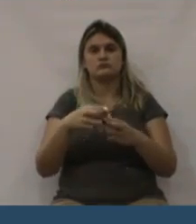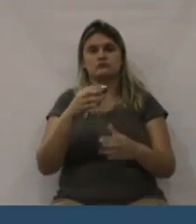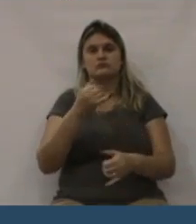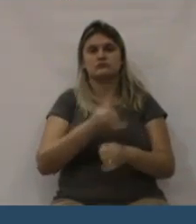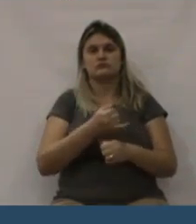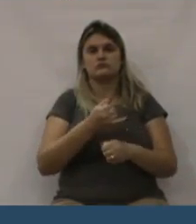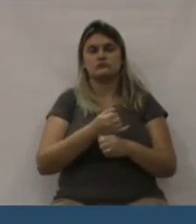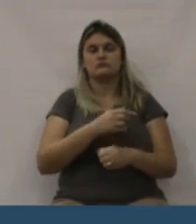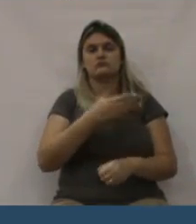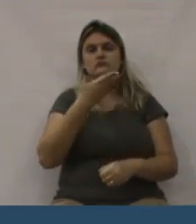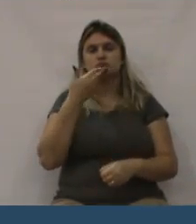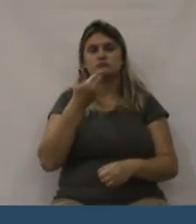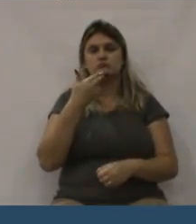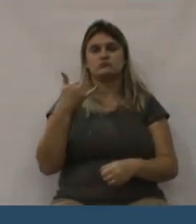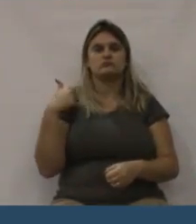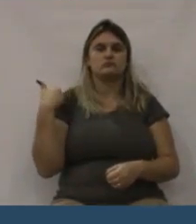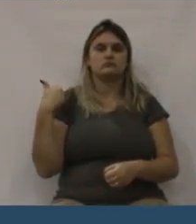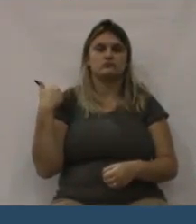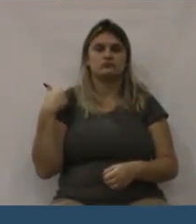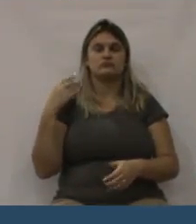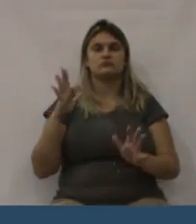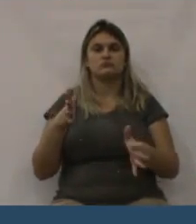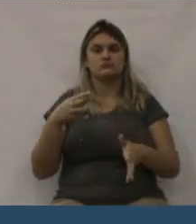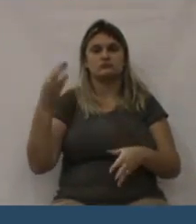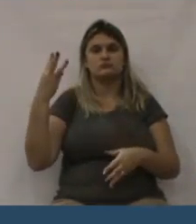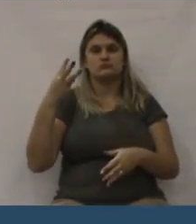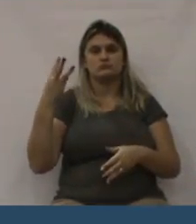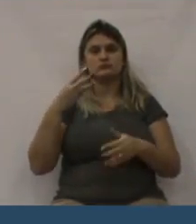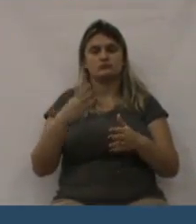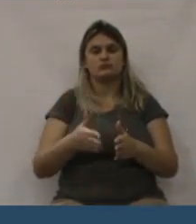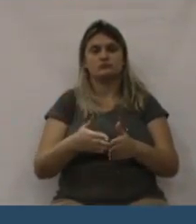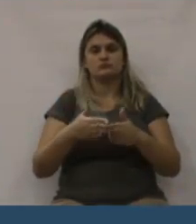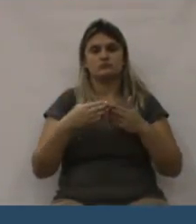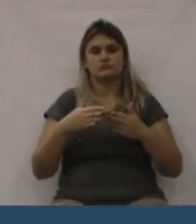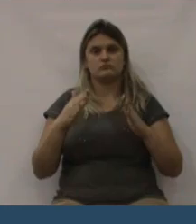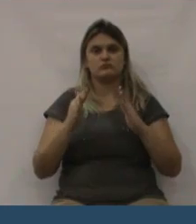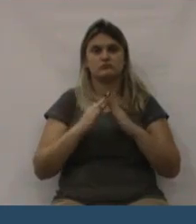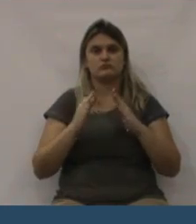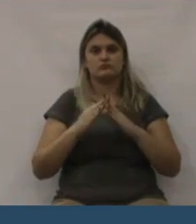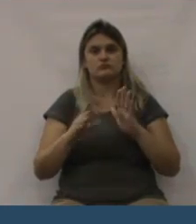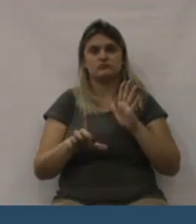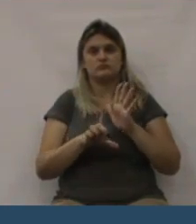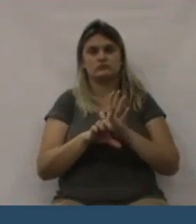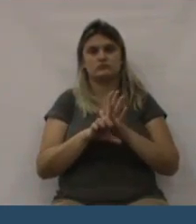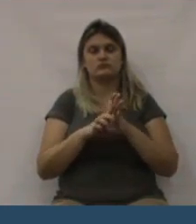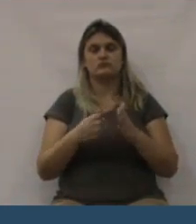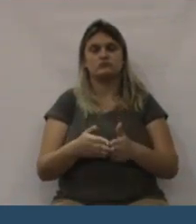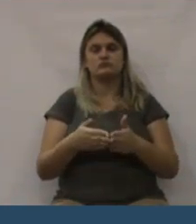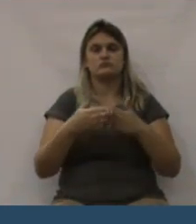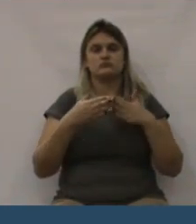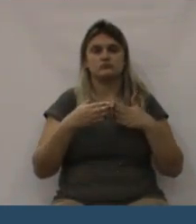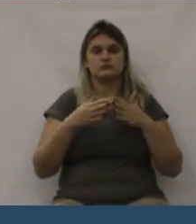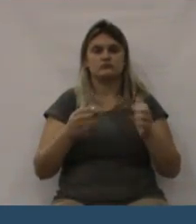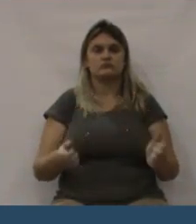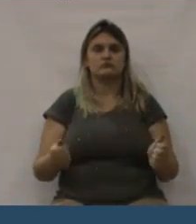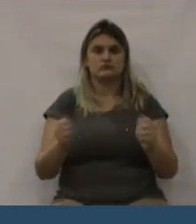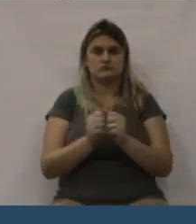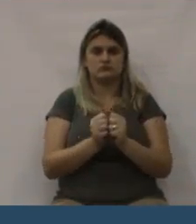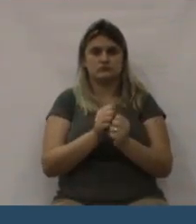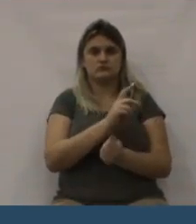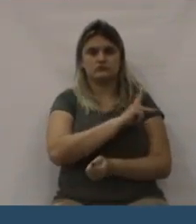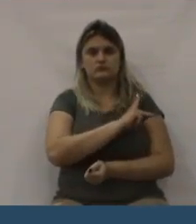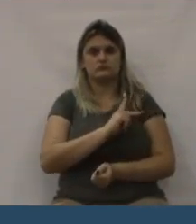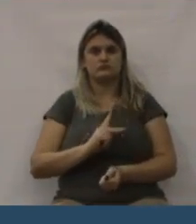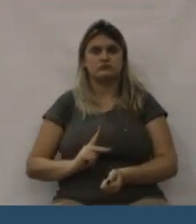nesse mandato, agora do prefeito, está sendo aumentado já o espaço físico, construção